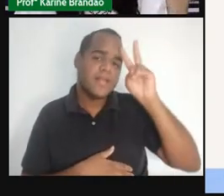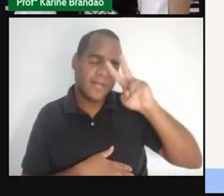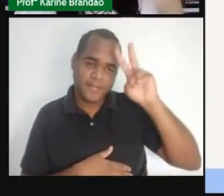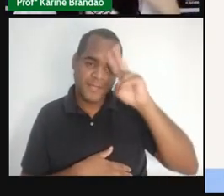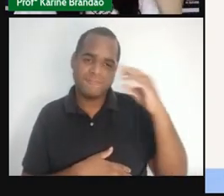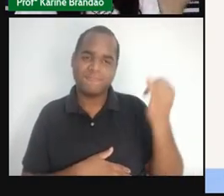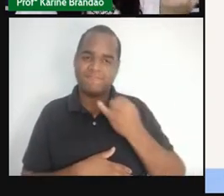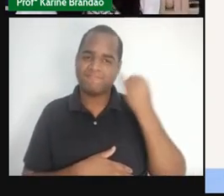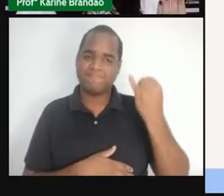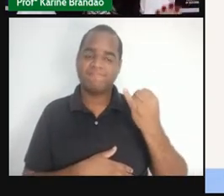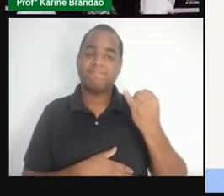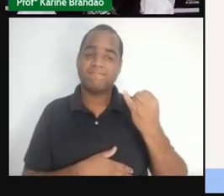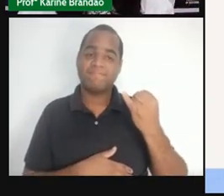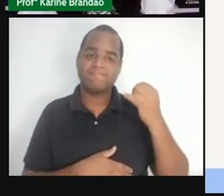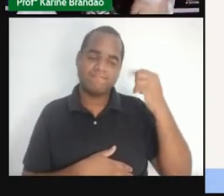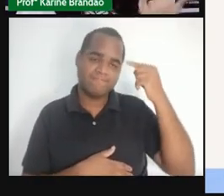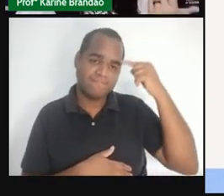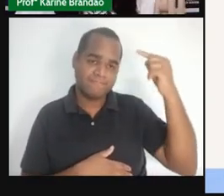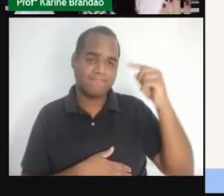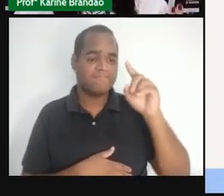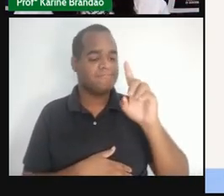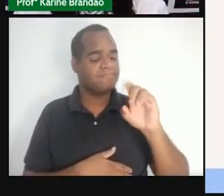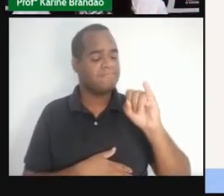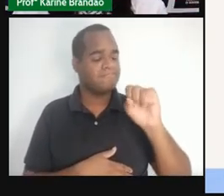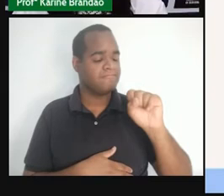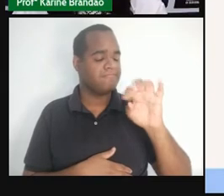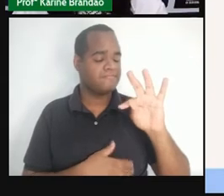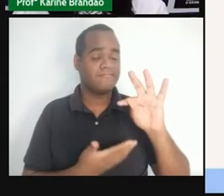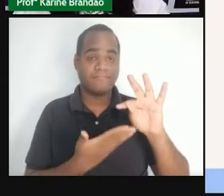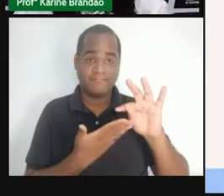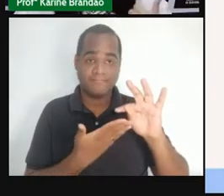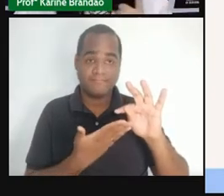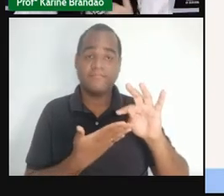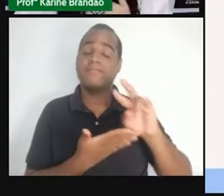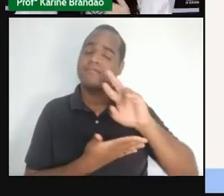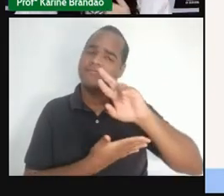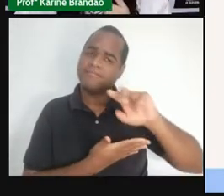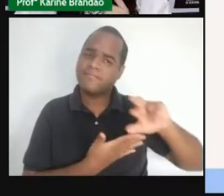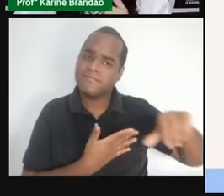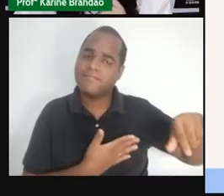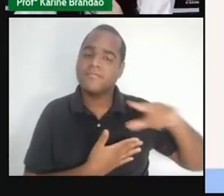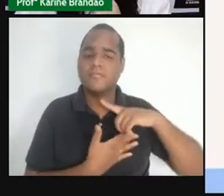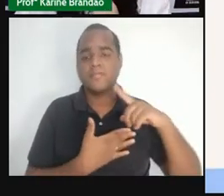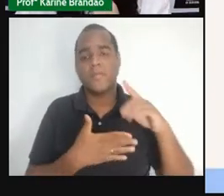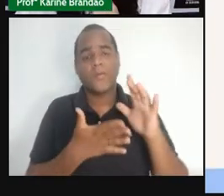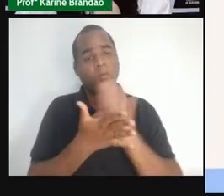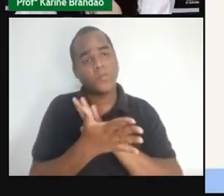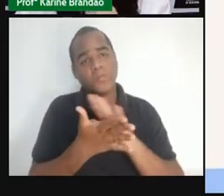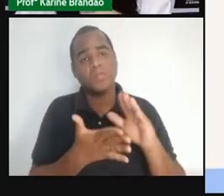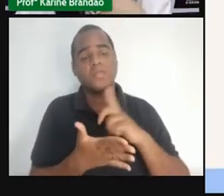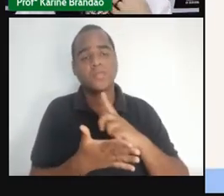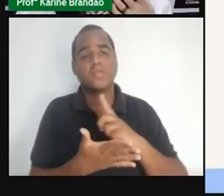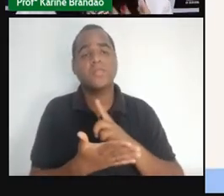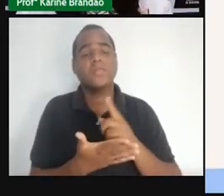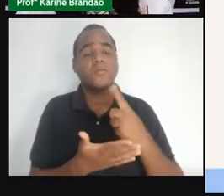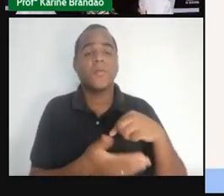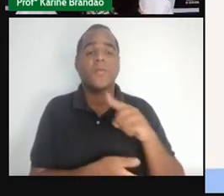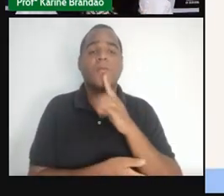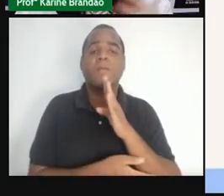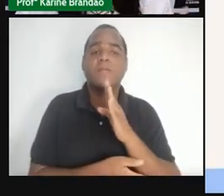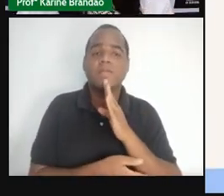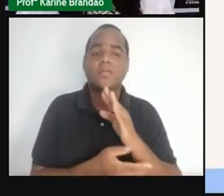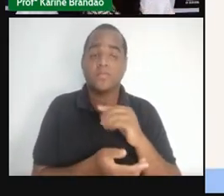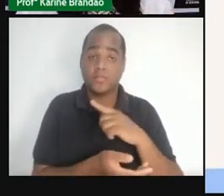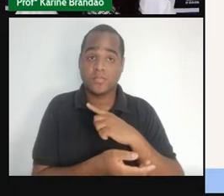Revisitar algumas ISTs, algumas infecções sexualmente transmissíveis que nós conhecemos,